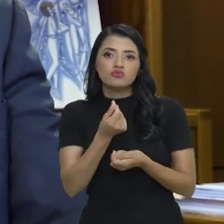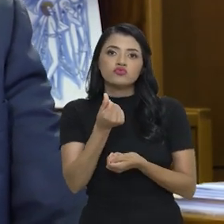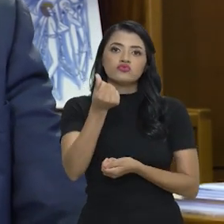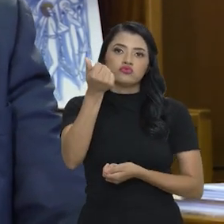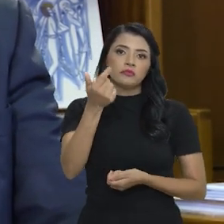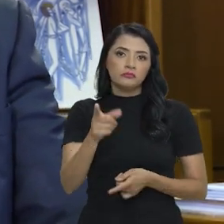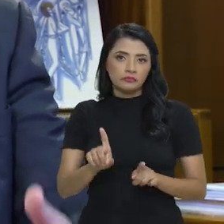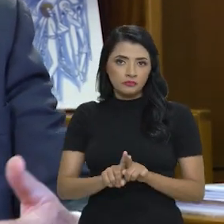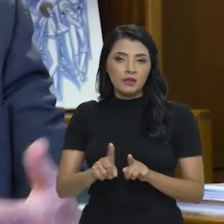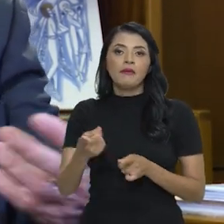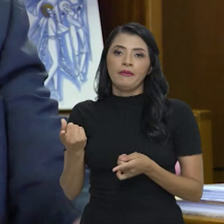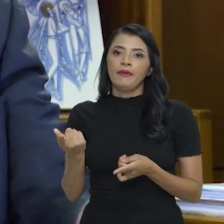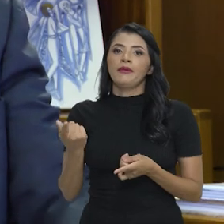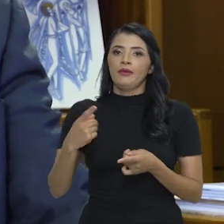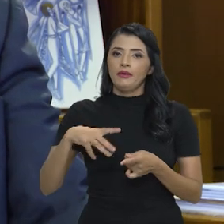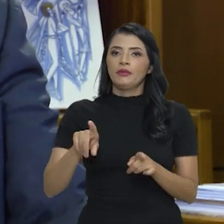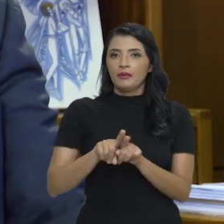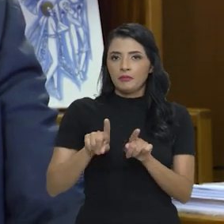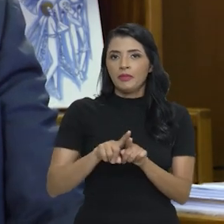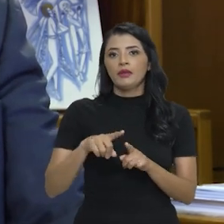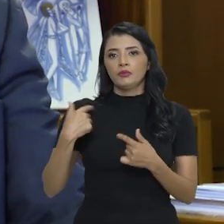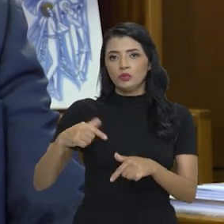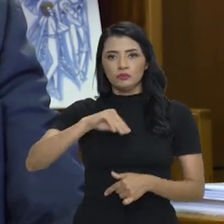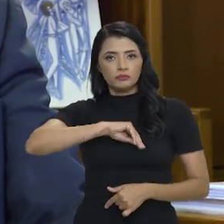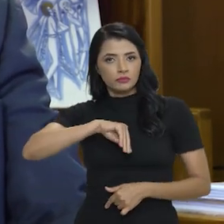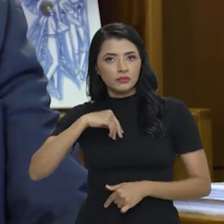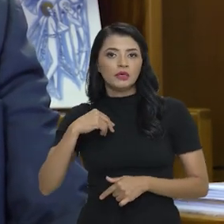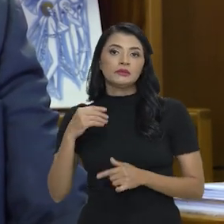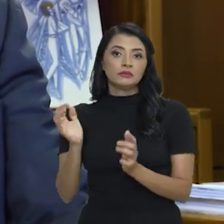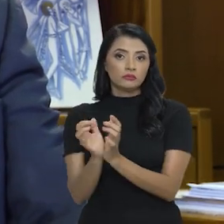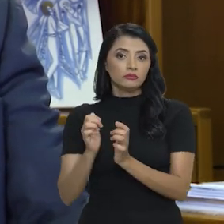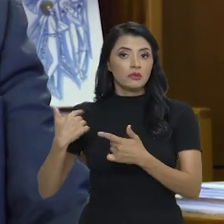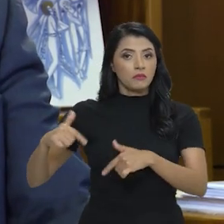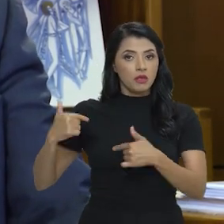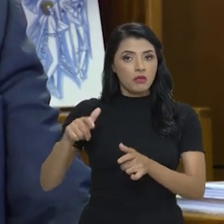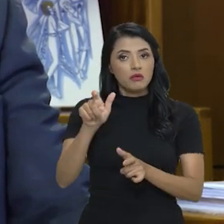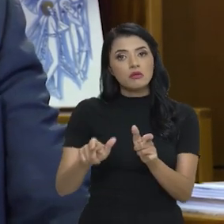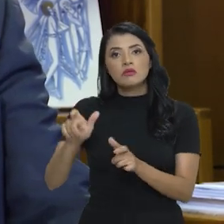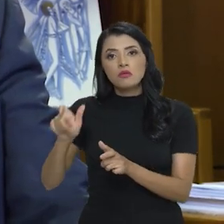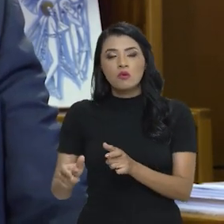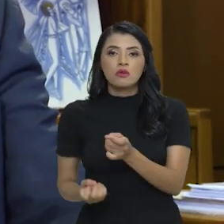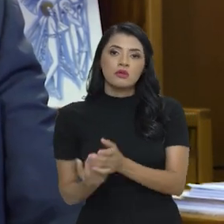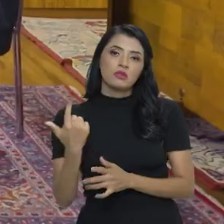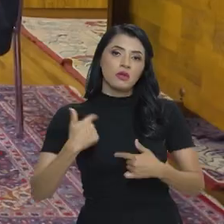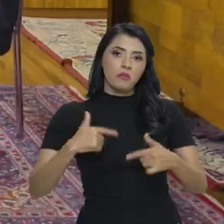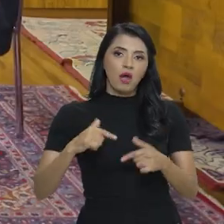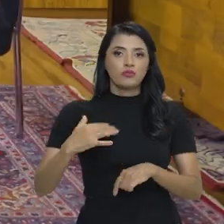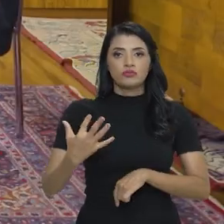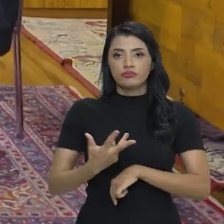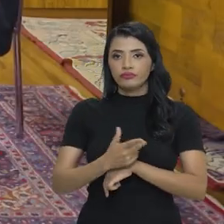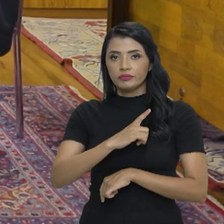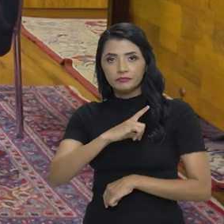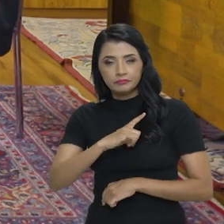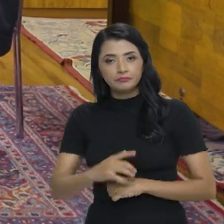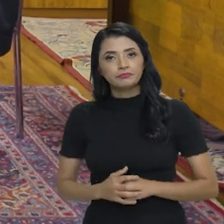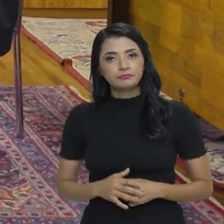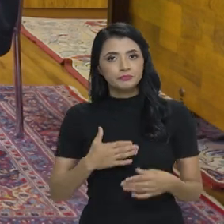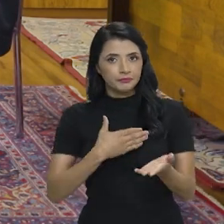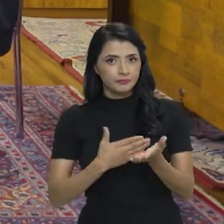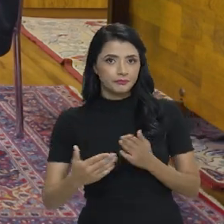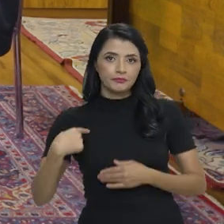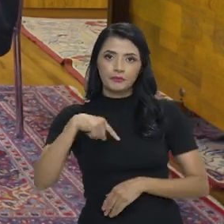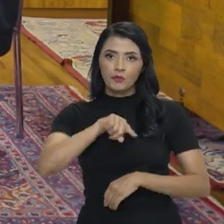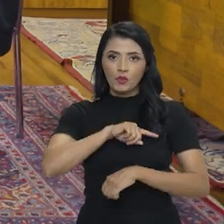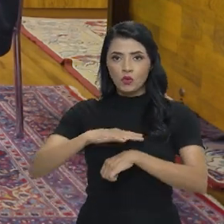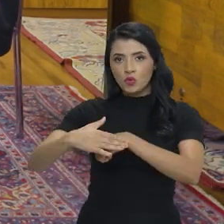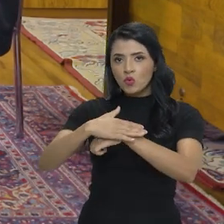e da massa salarial da classe trabalhadora brasileira e gerar empregos, acima de tudo, de qualidade. Então